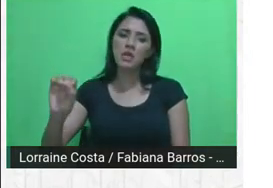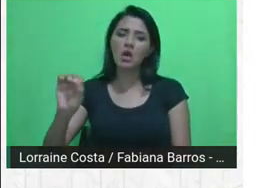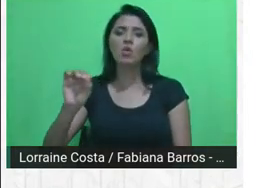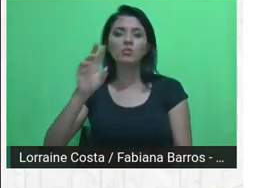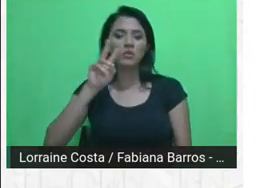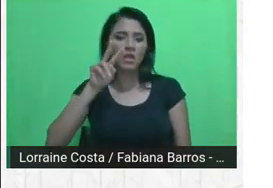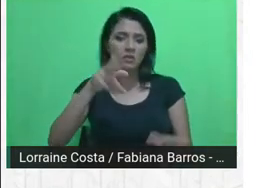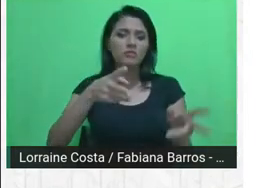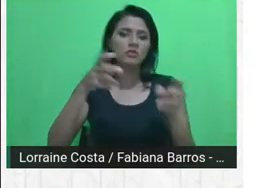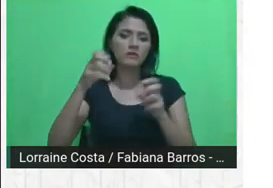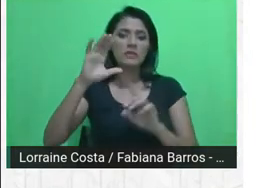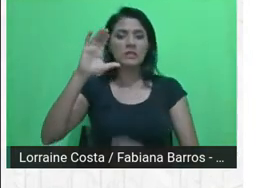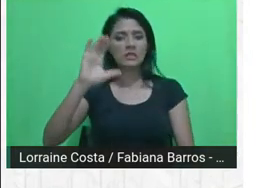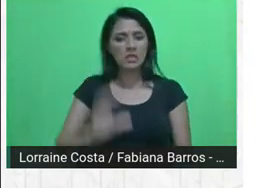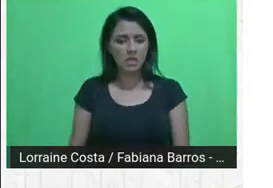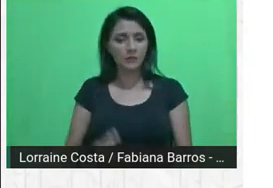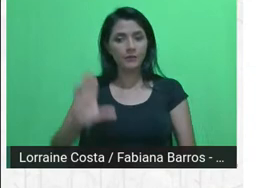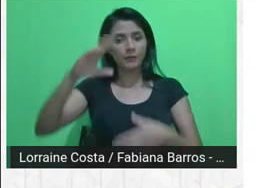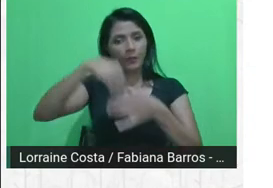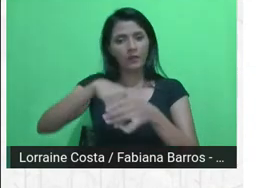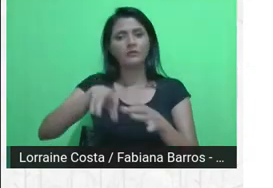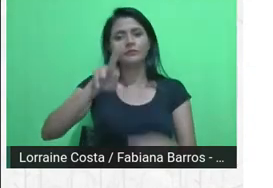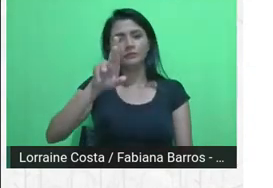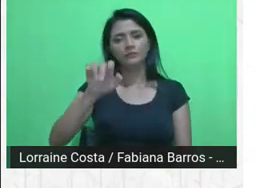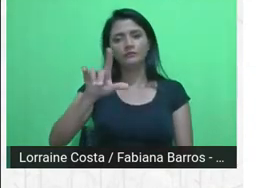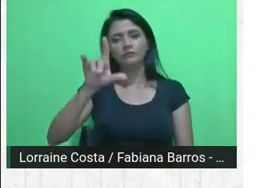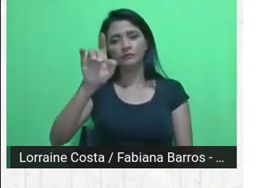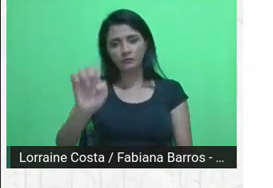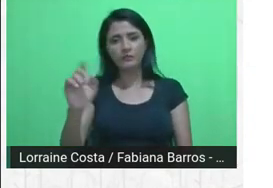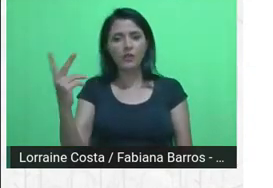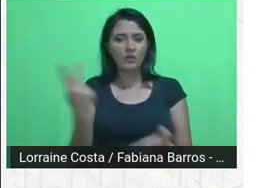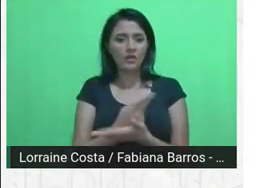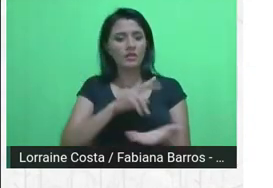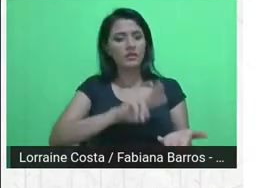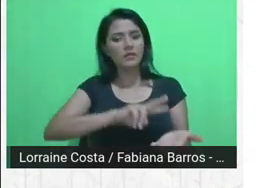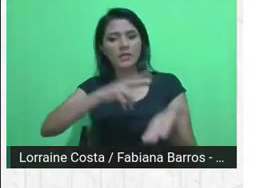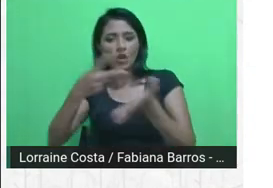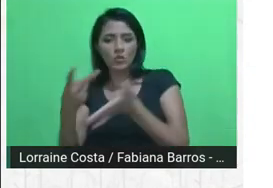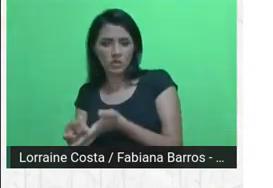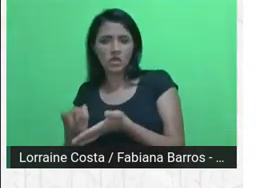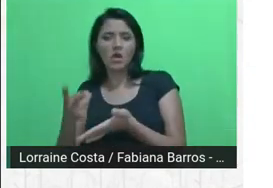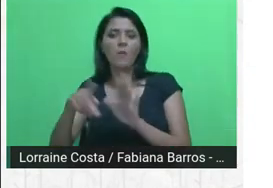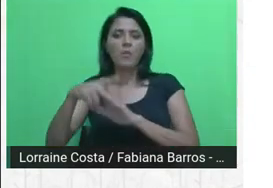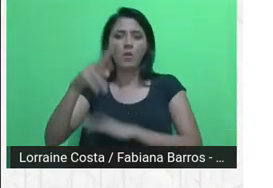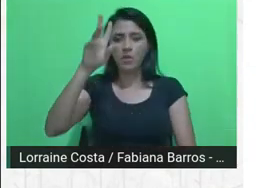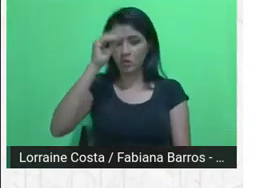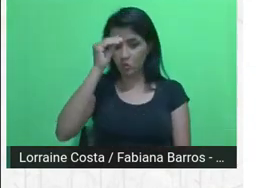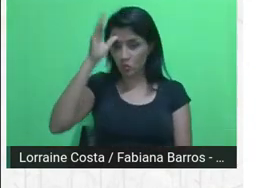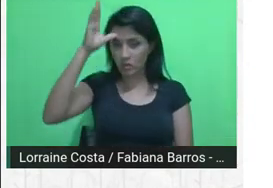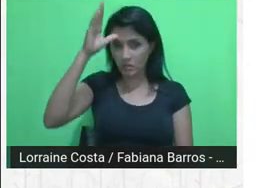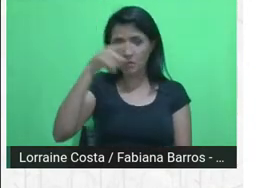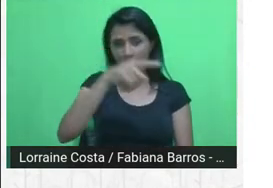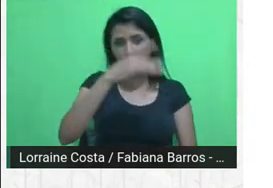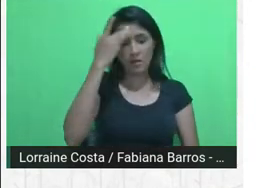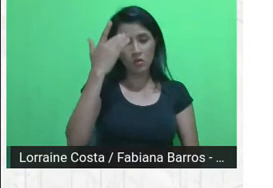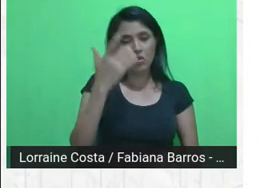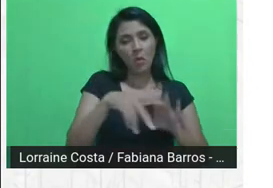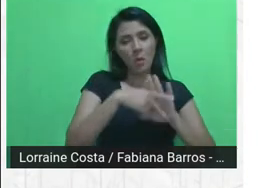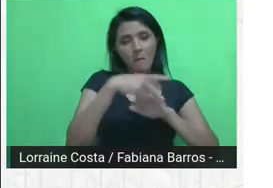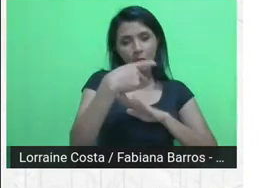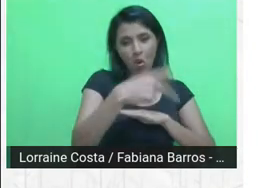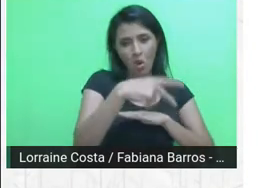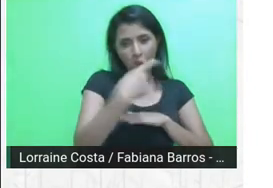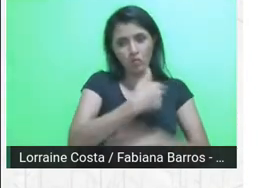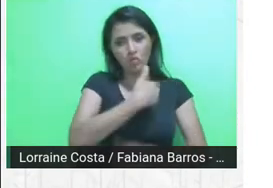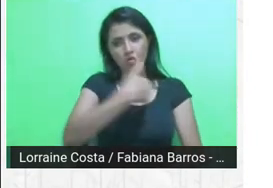redes é que acontece essa tradução do conhecimento entre os atores técnicos do governo e a sociedade